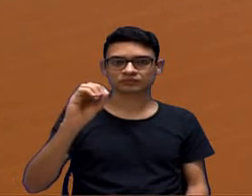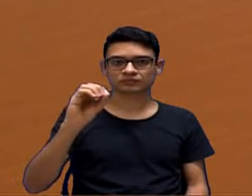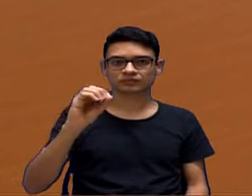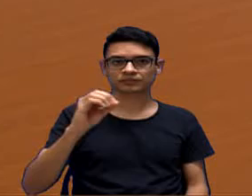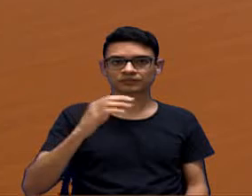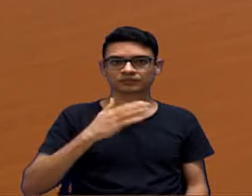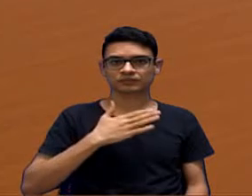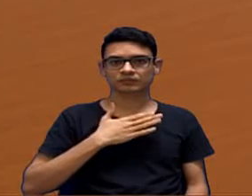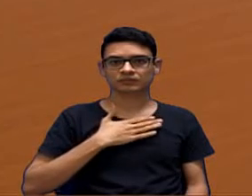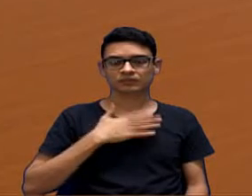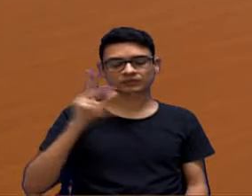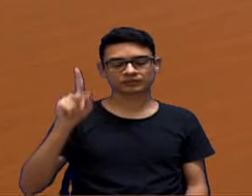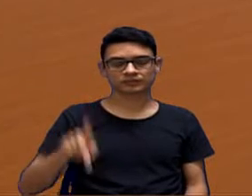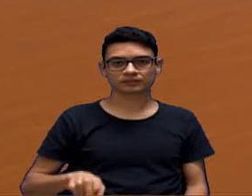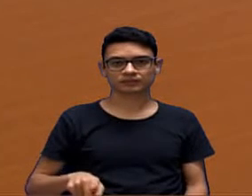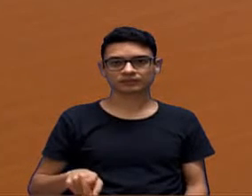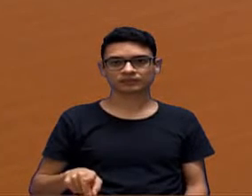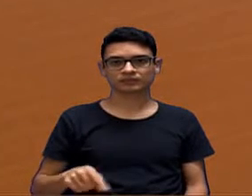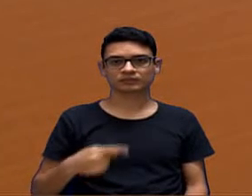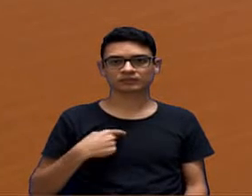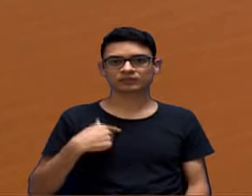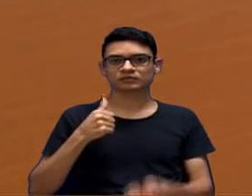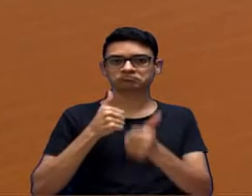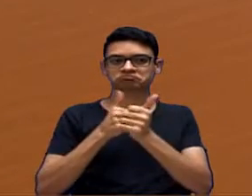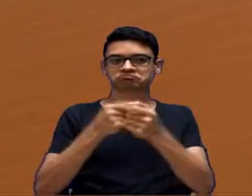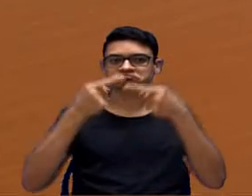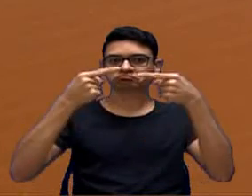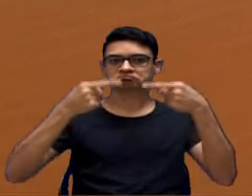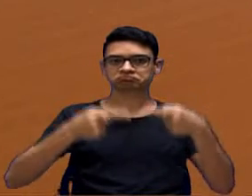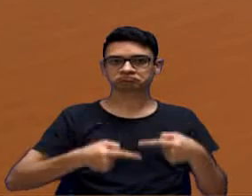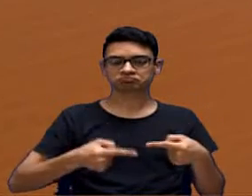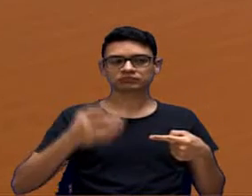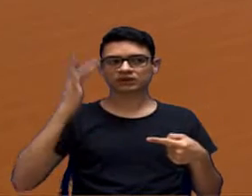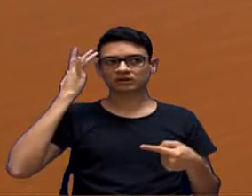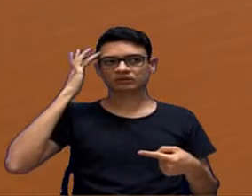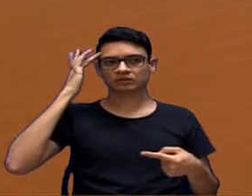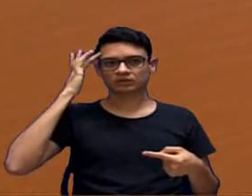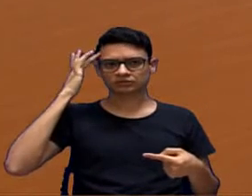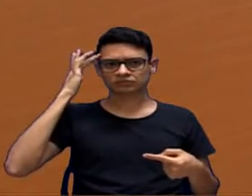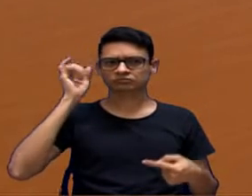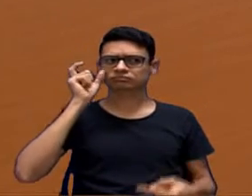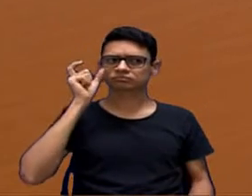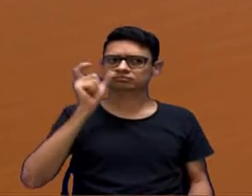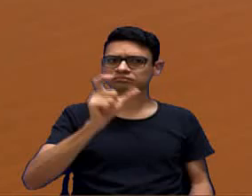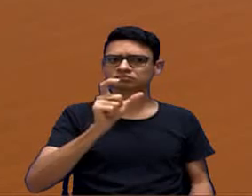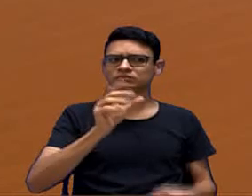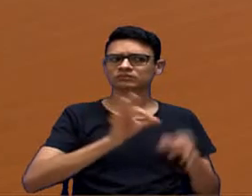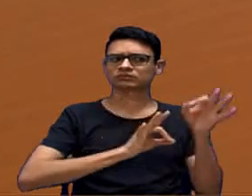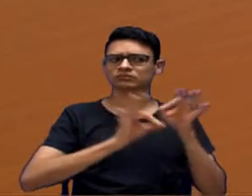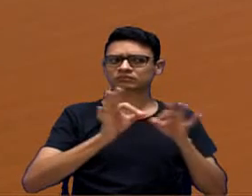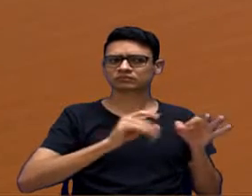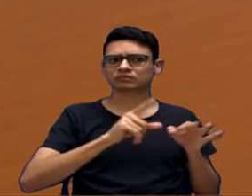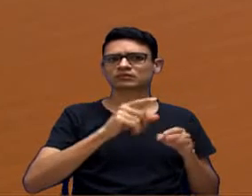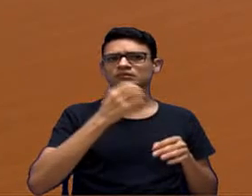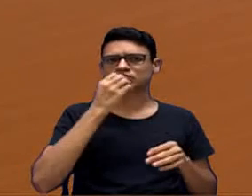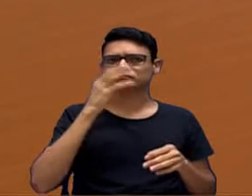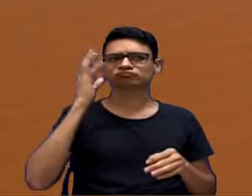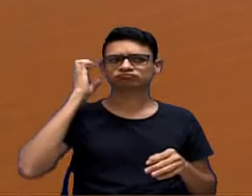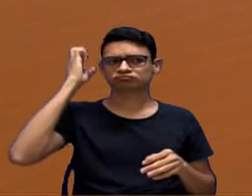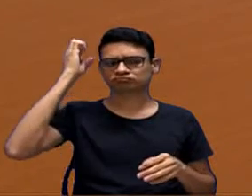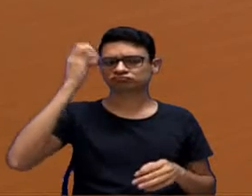Presidente, eu acompanhei o debate aqui, acho que é interessante o projeto da vereadora Fernanda,